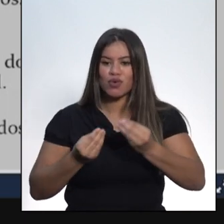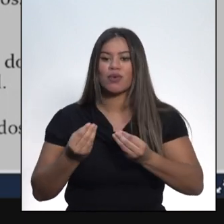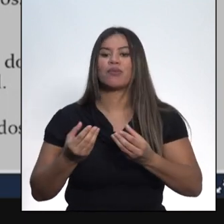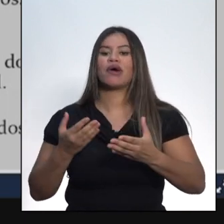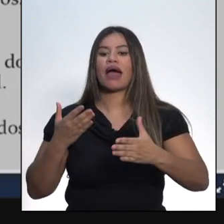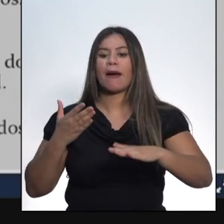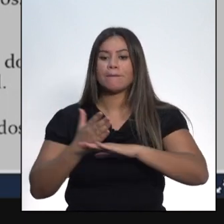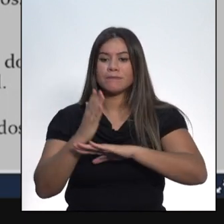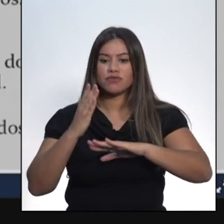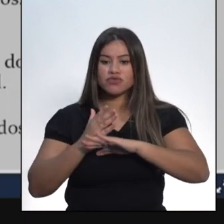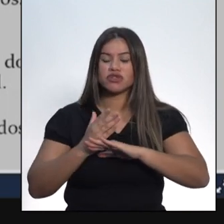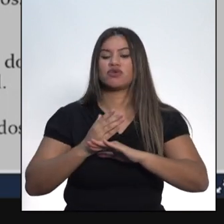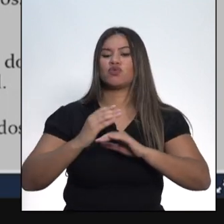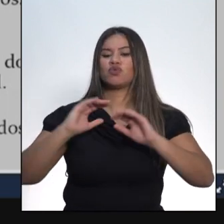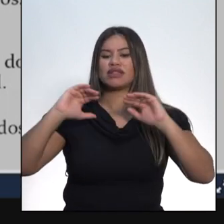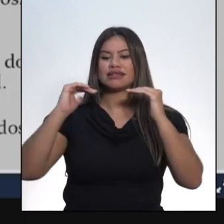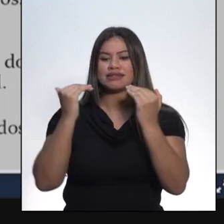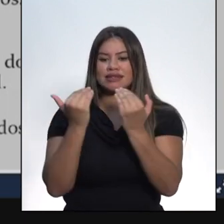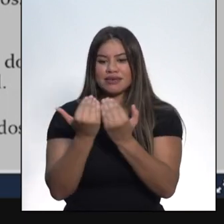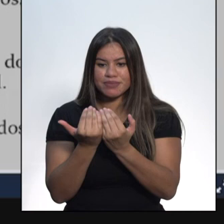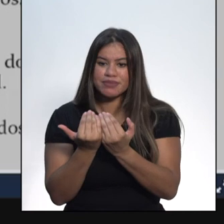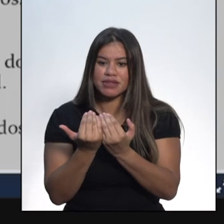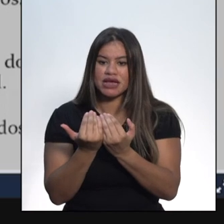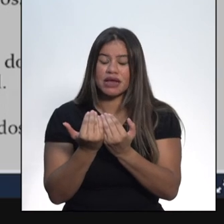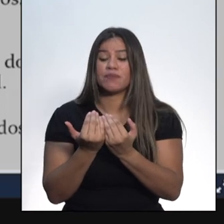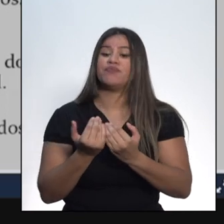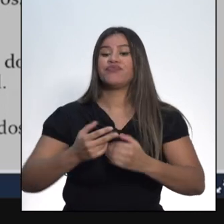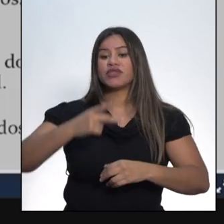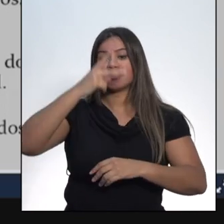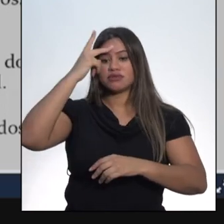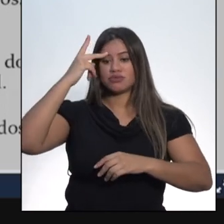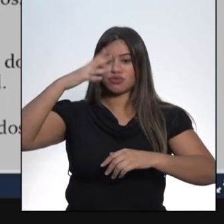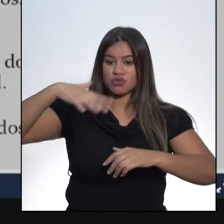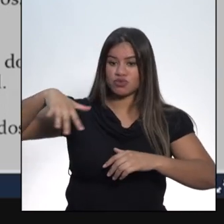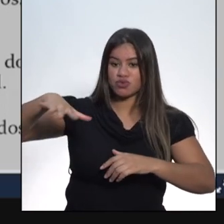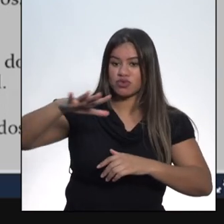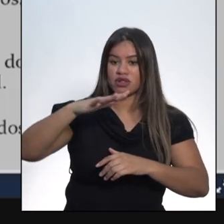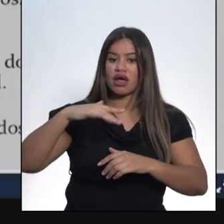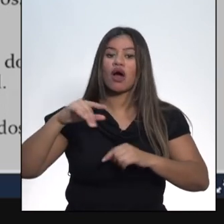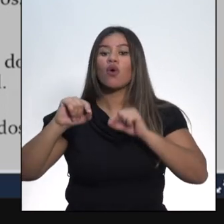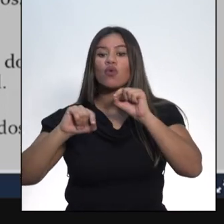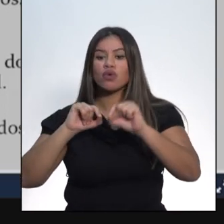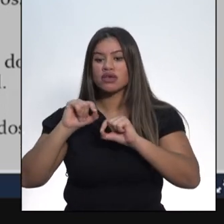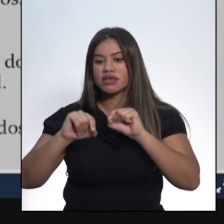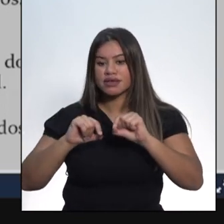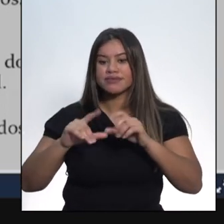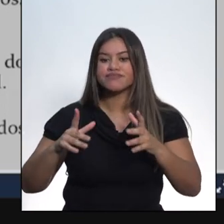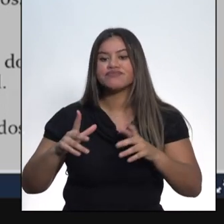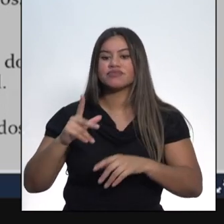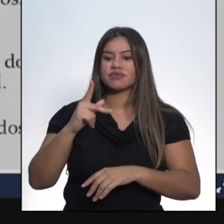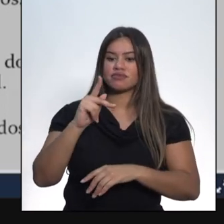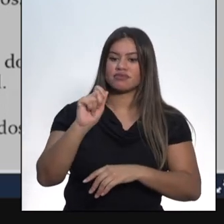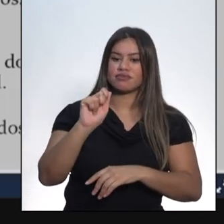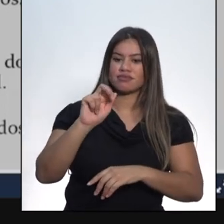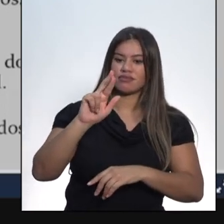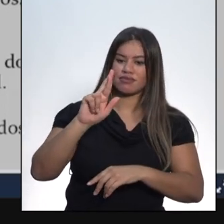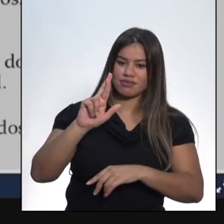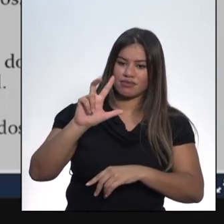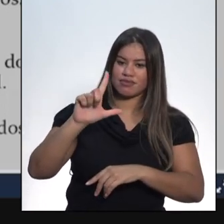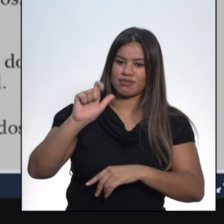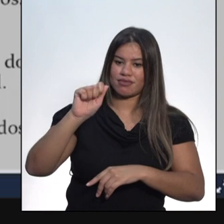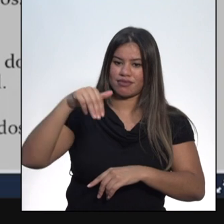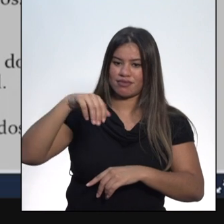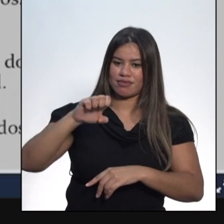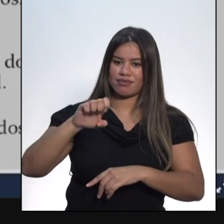Assembleia Constituinte. Os membros da Assembleia Constituinte são, na verdade, os parlamentares, tais